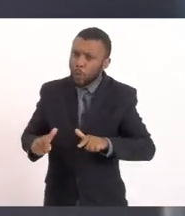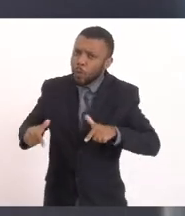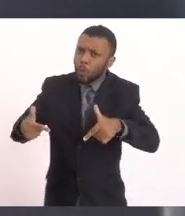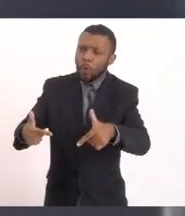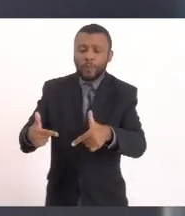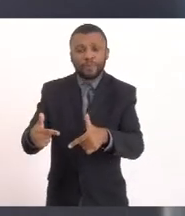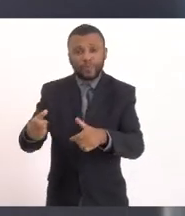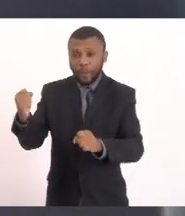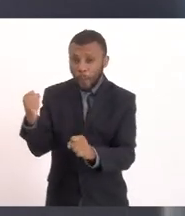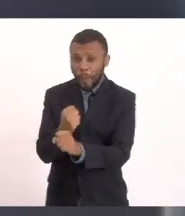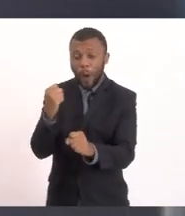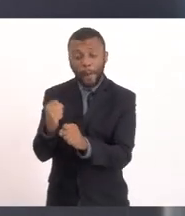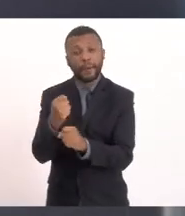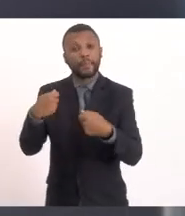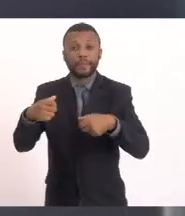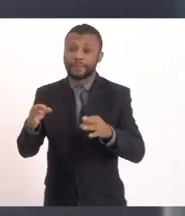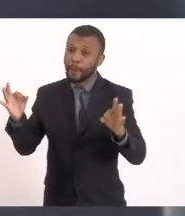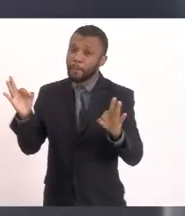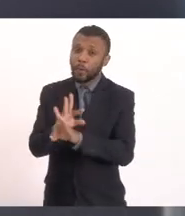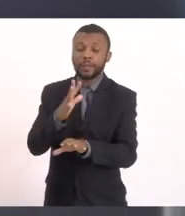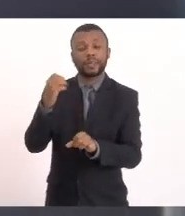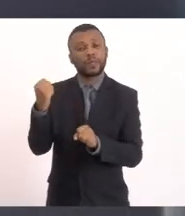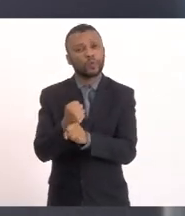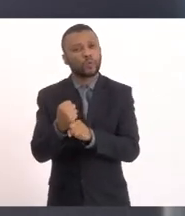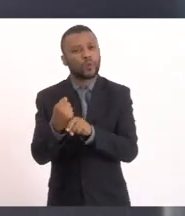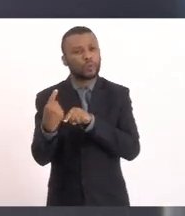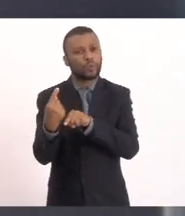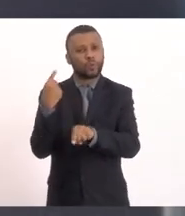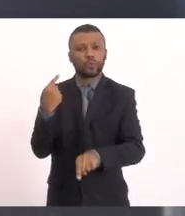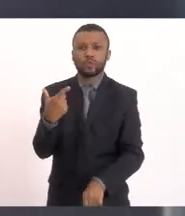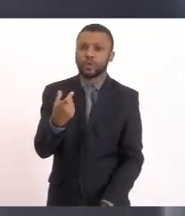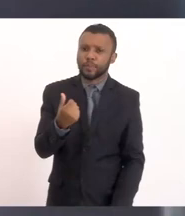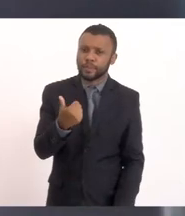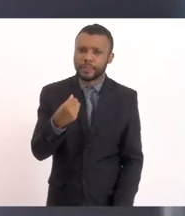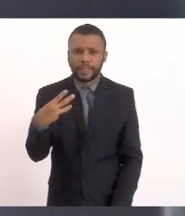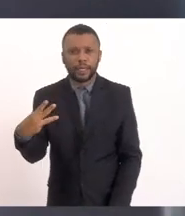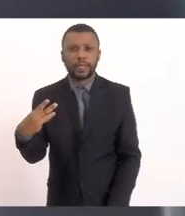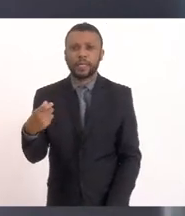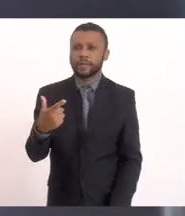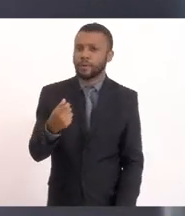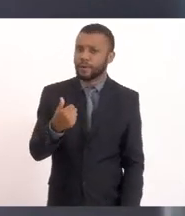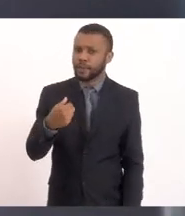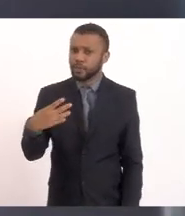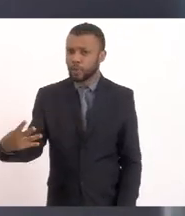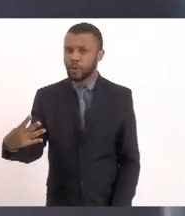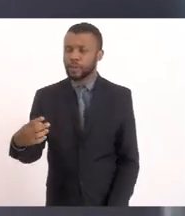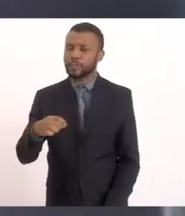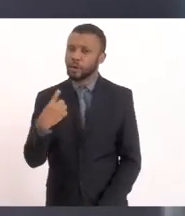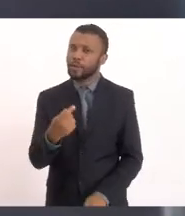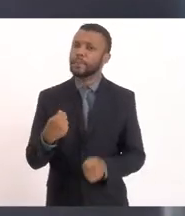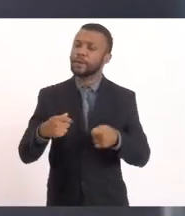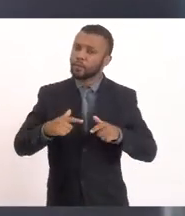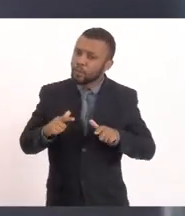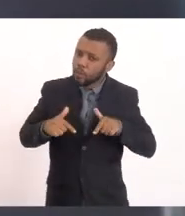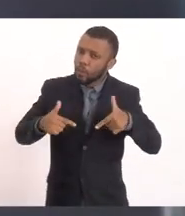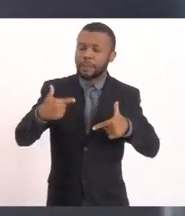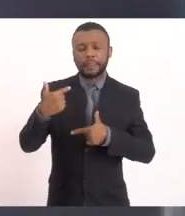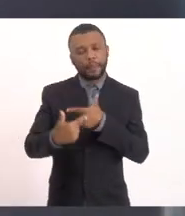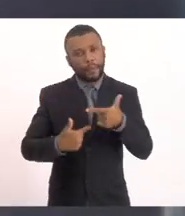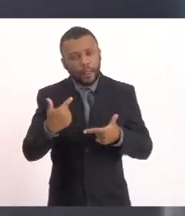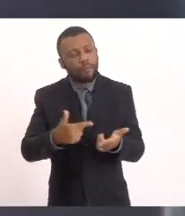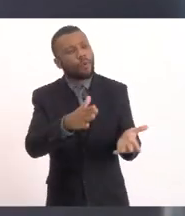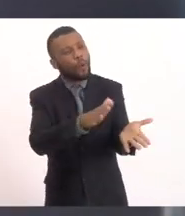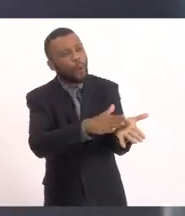Desde 2013, 2014 E a gente não estaria aqui Trabalhando E sistematicamente Tendo que ficar Cobrando,